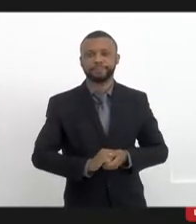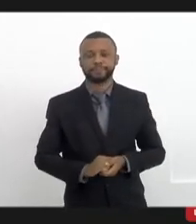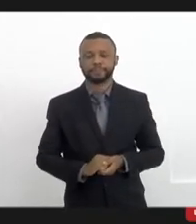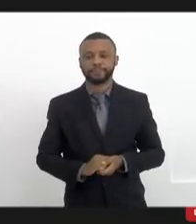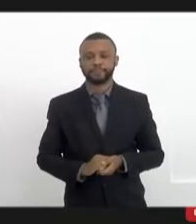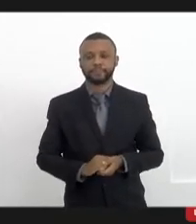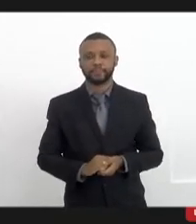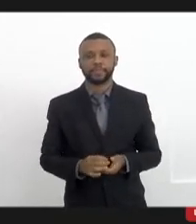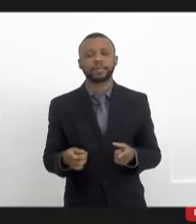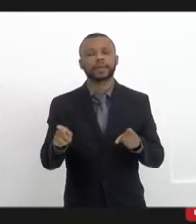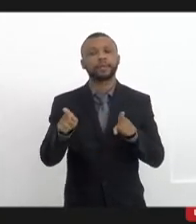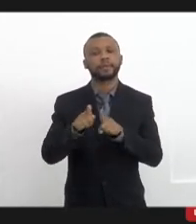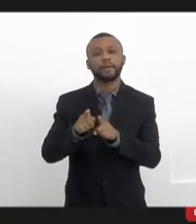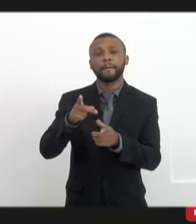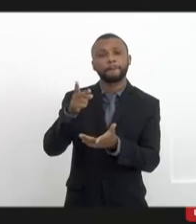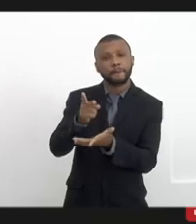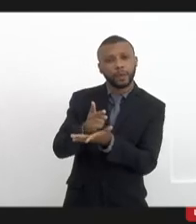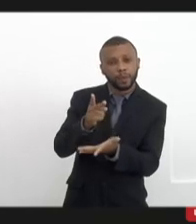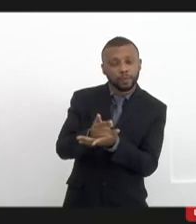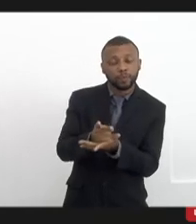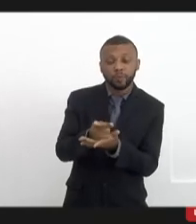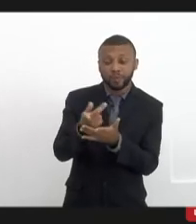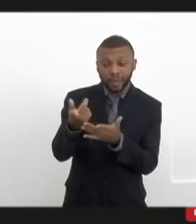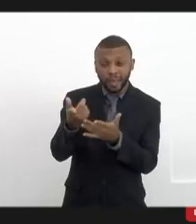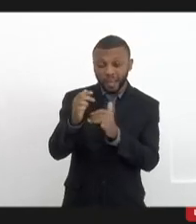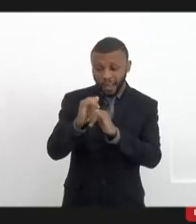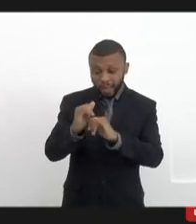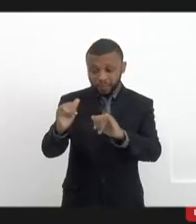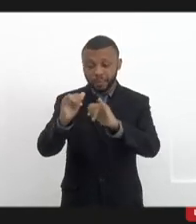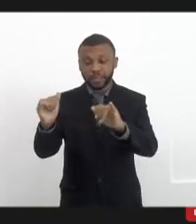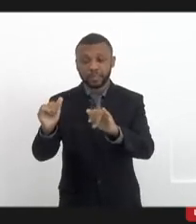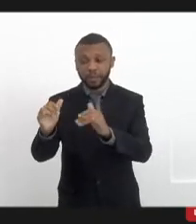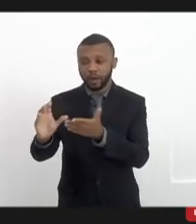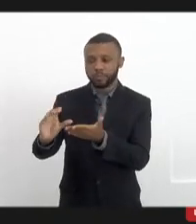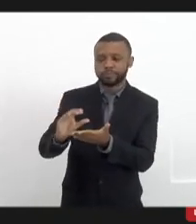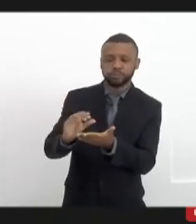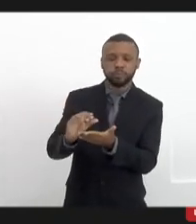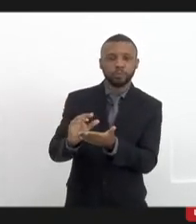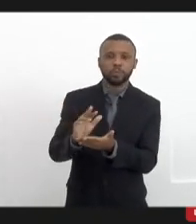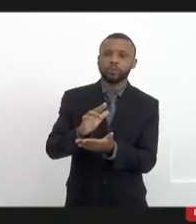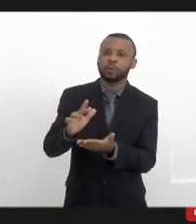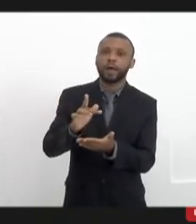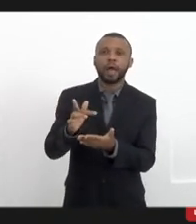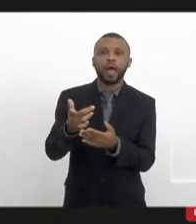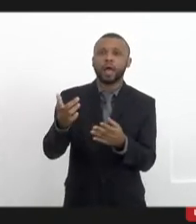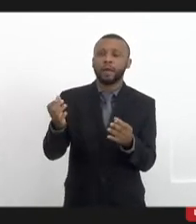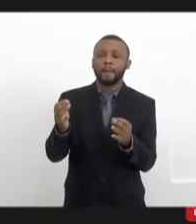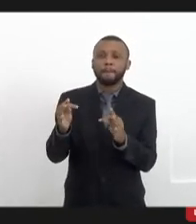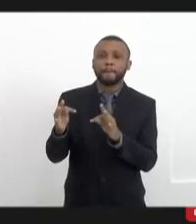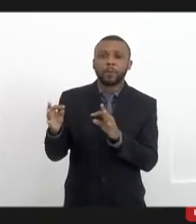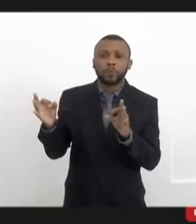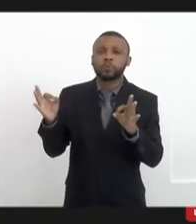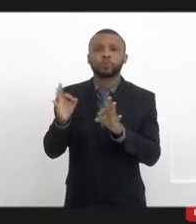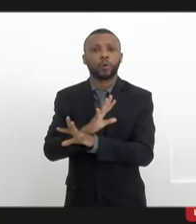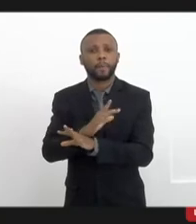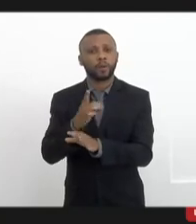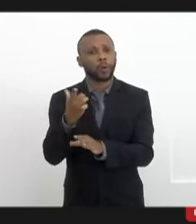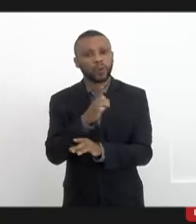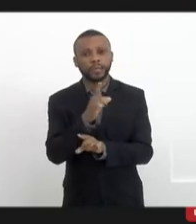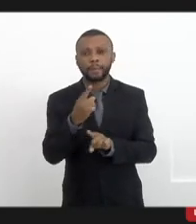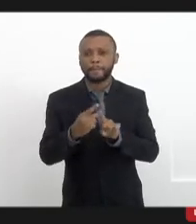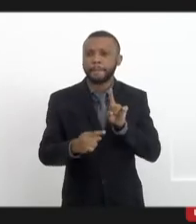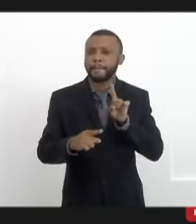E, mesmo assim, não é o suficiente para a gente conseguir crescer dentro do nosso trabalho